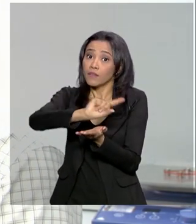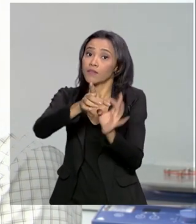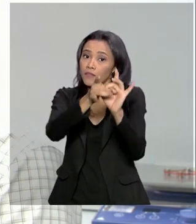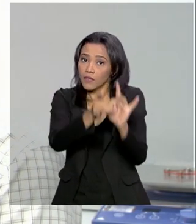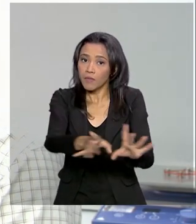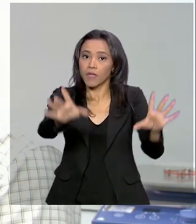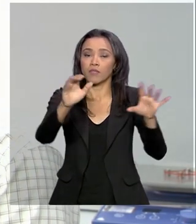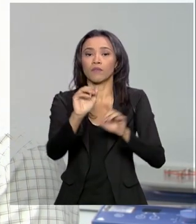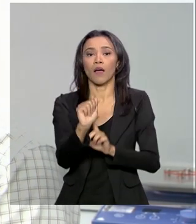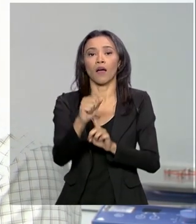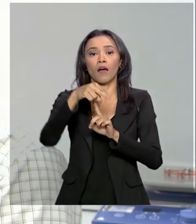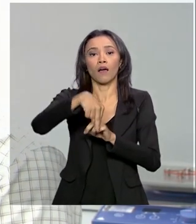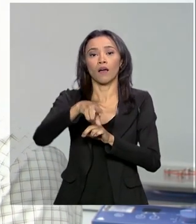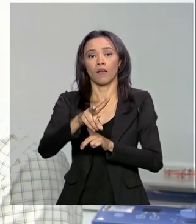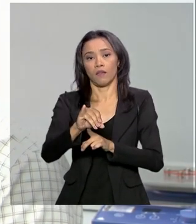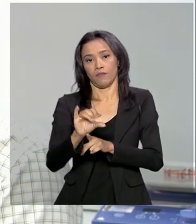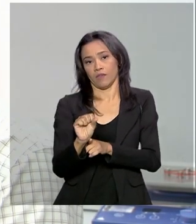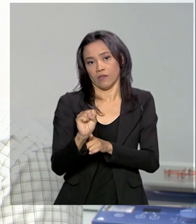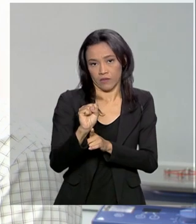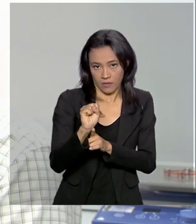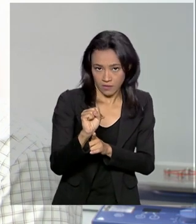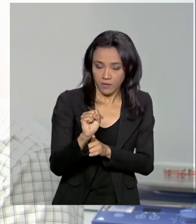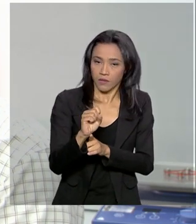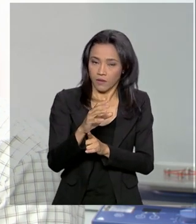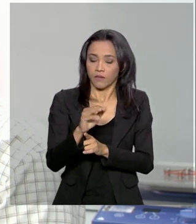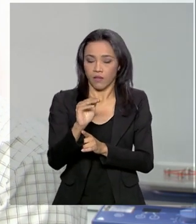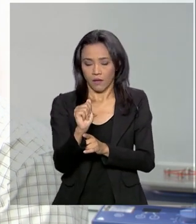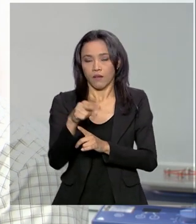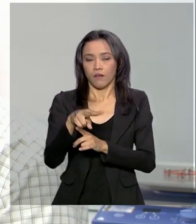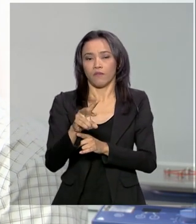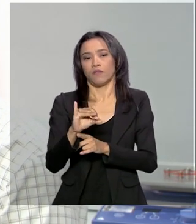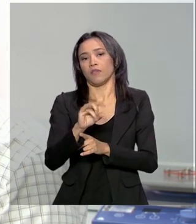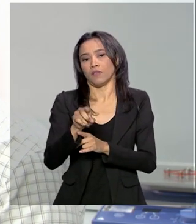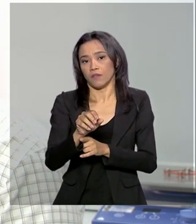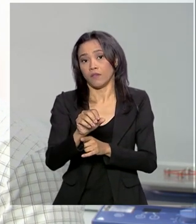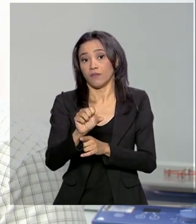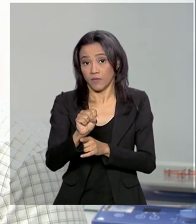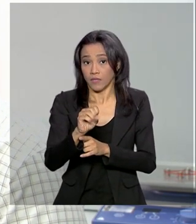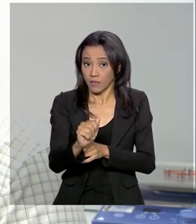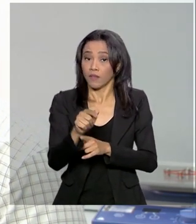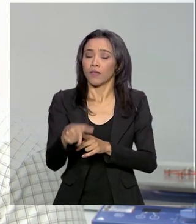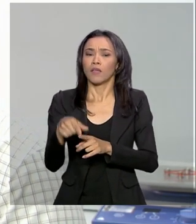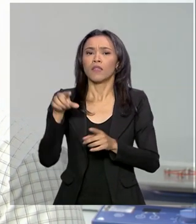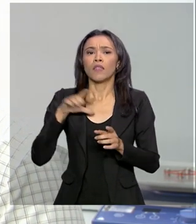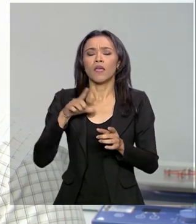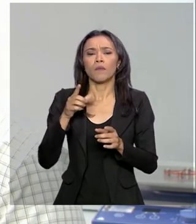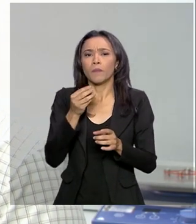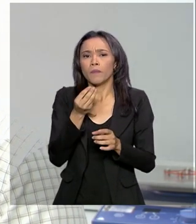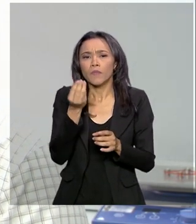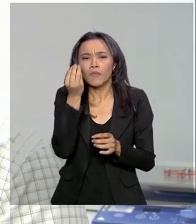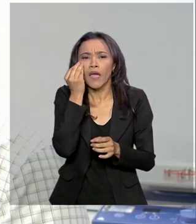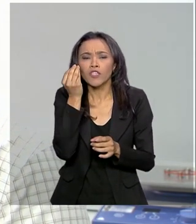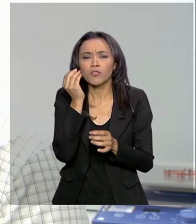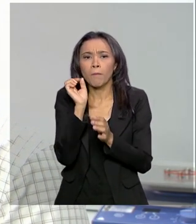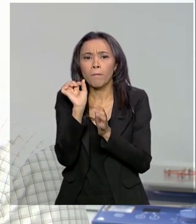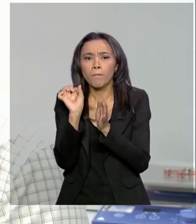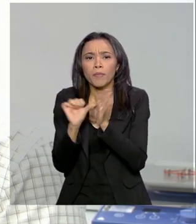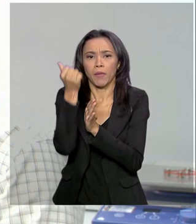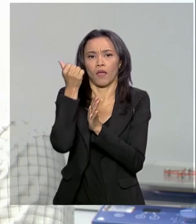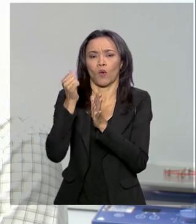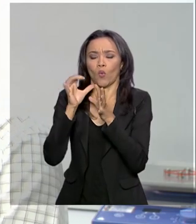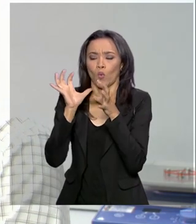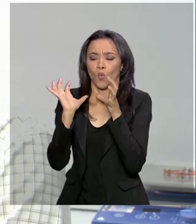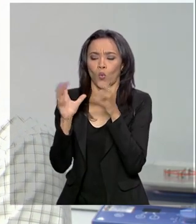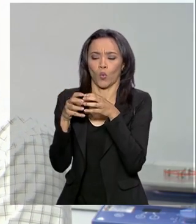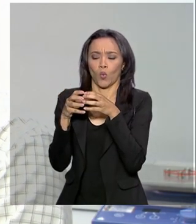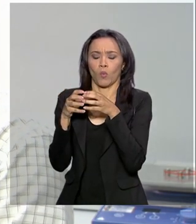Do ponto de vista de desenvolvimento e produção, nós estamos passando daquela fase que chamamos de piloto, que é uma produção de baixa escala,